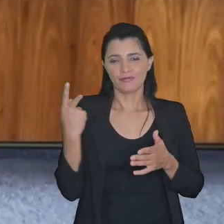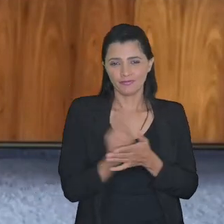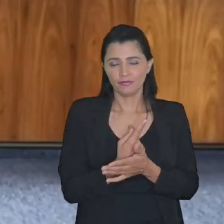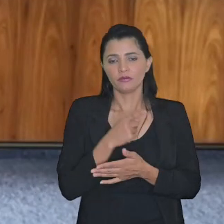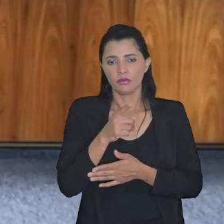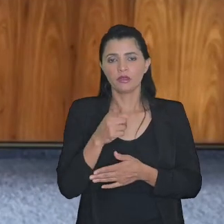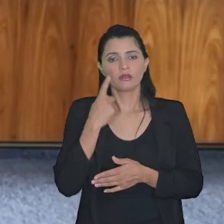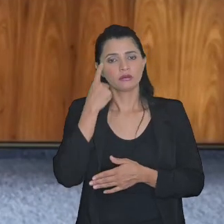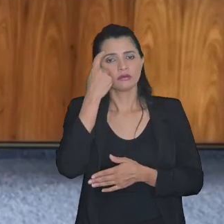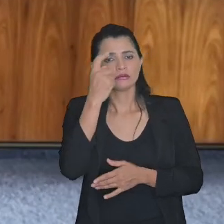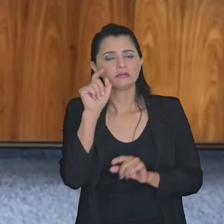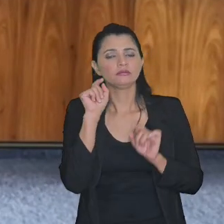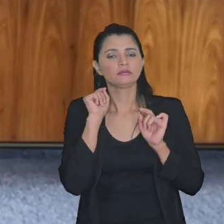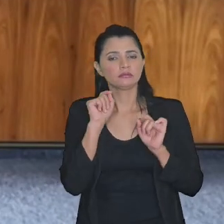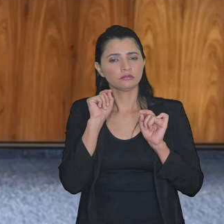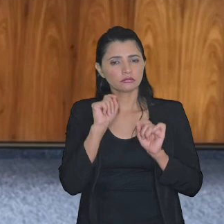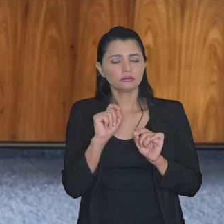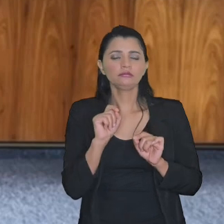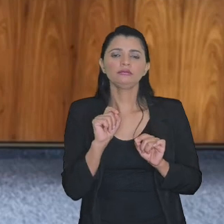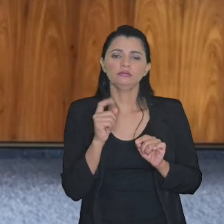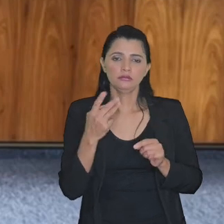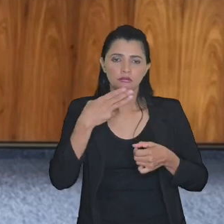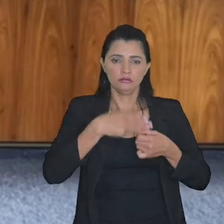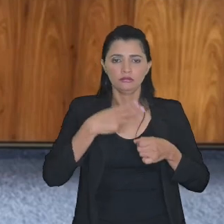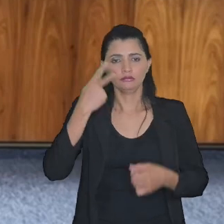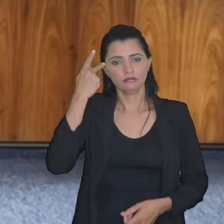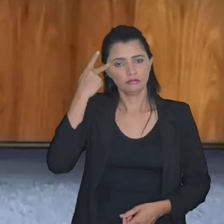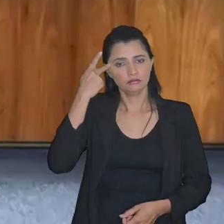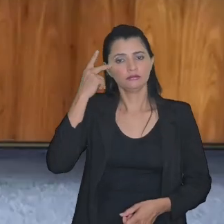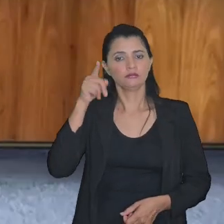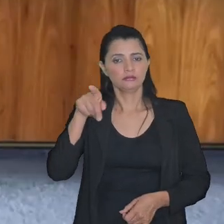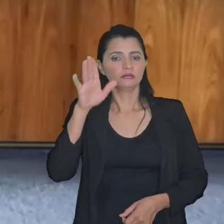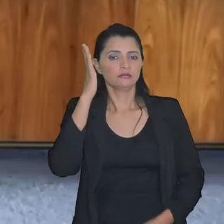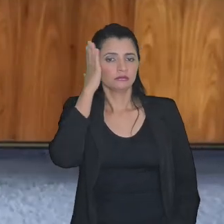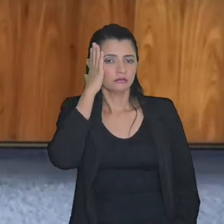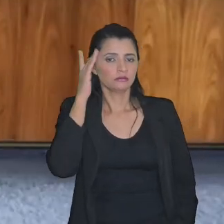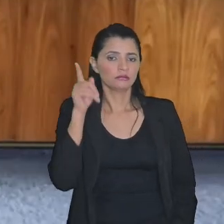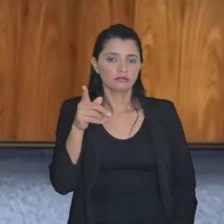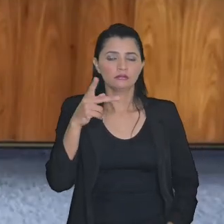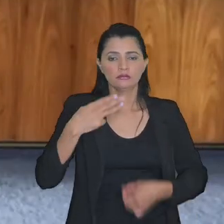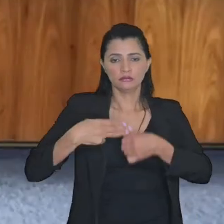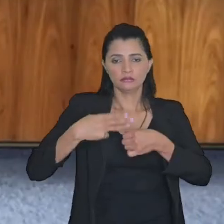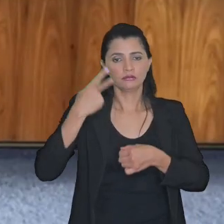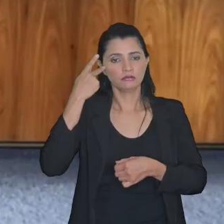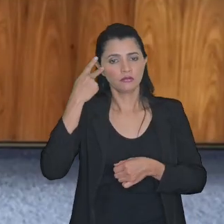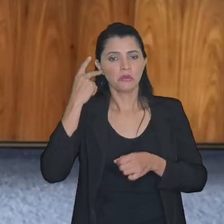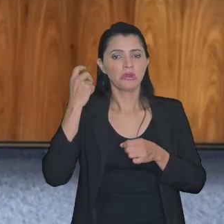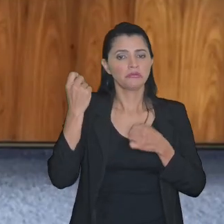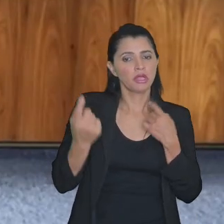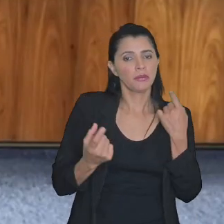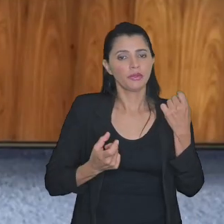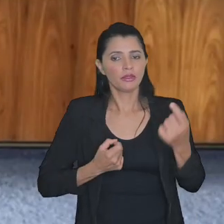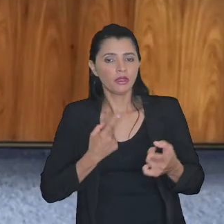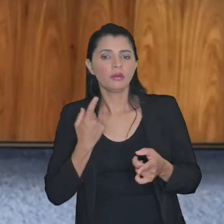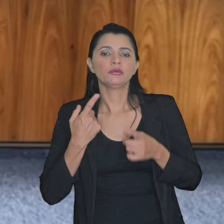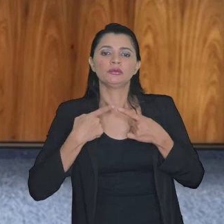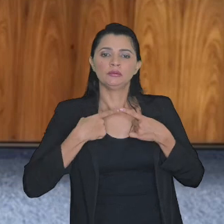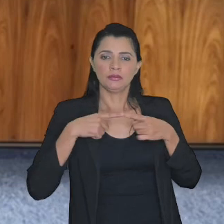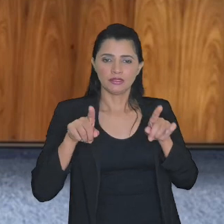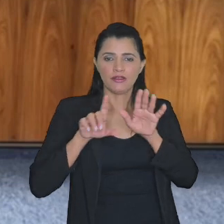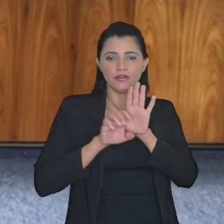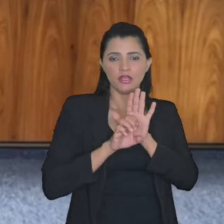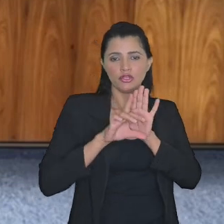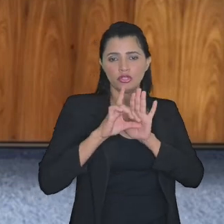casos o que foi bem interessante era o município de São Paulo então a gente sabia que o município de tempos em tempos lançava